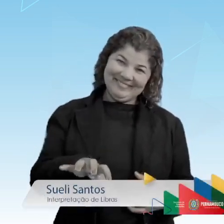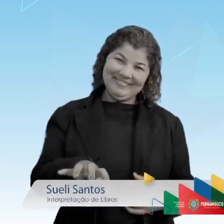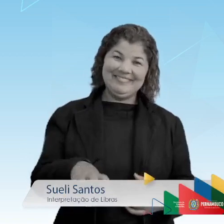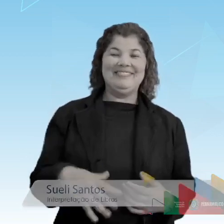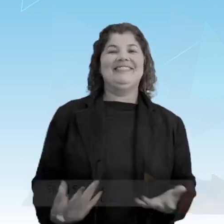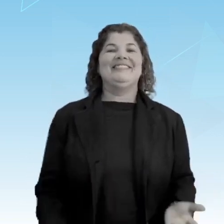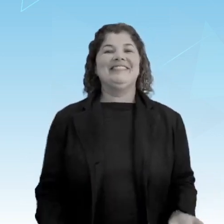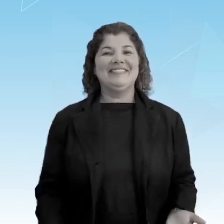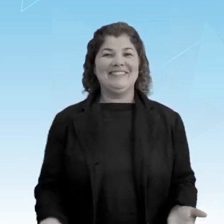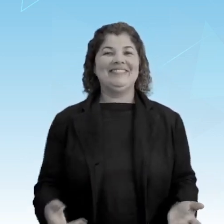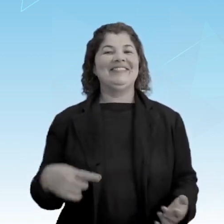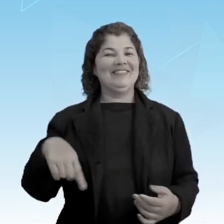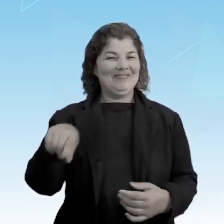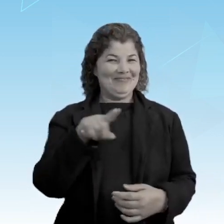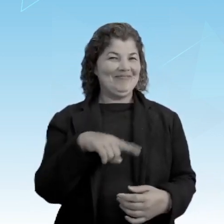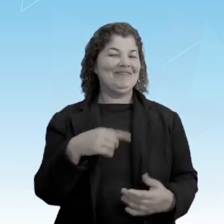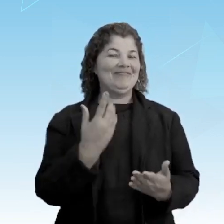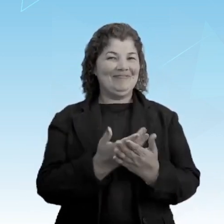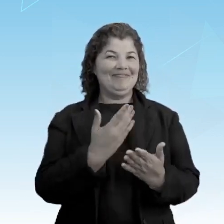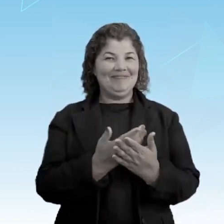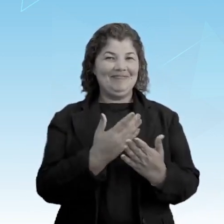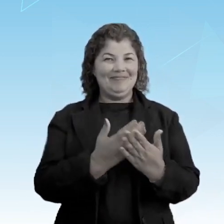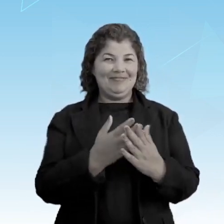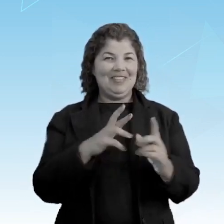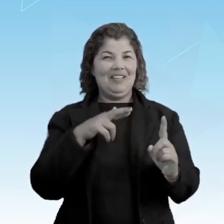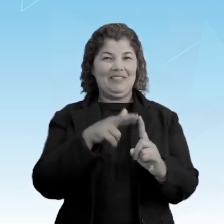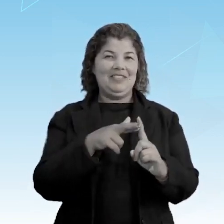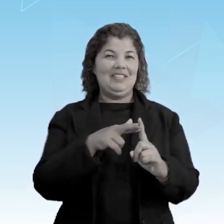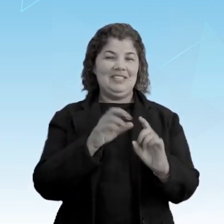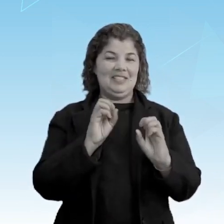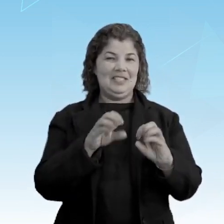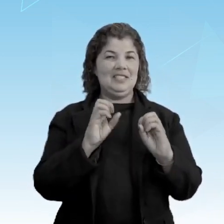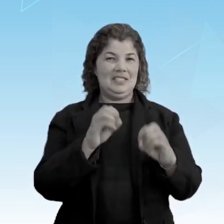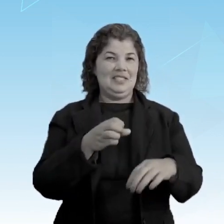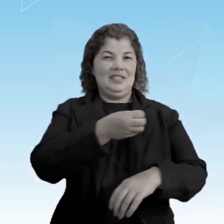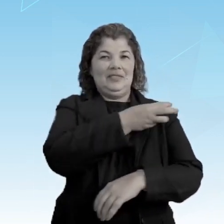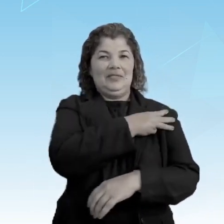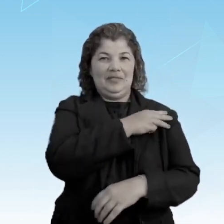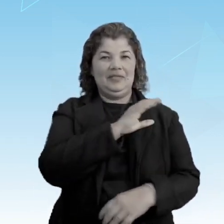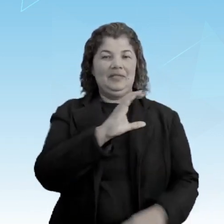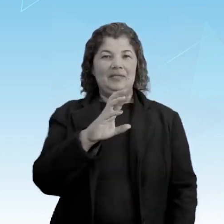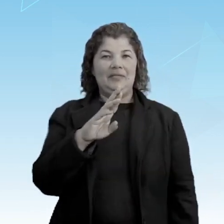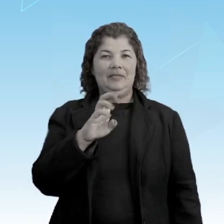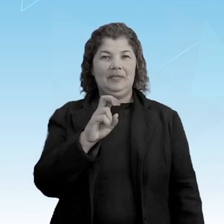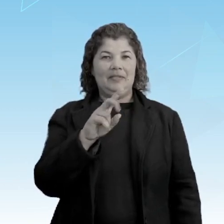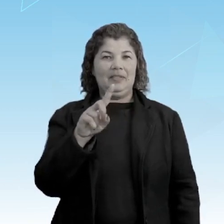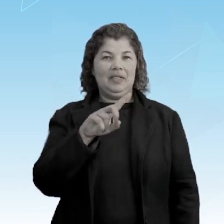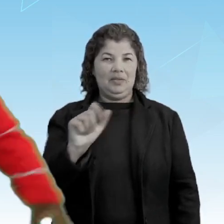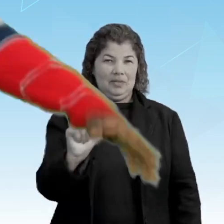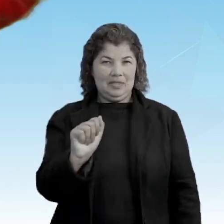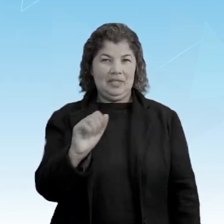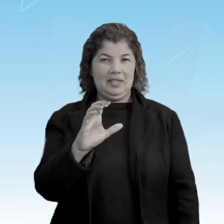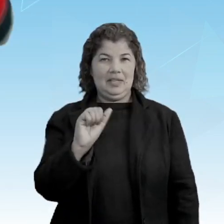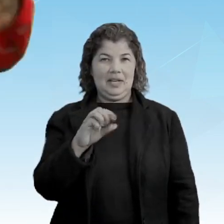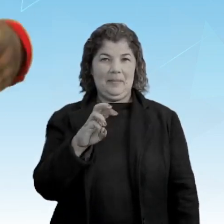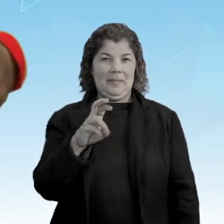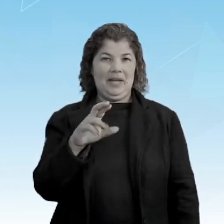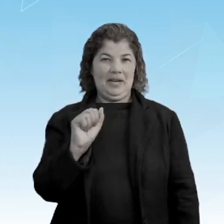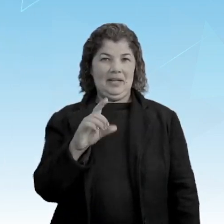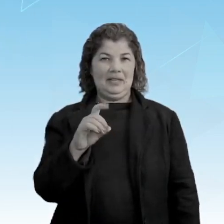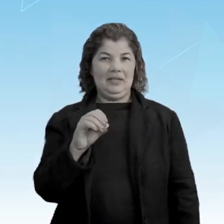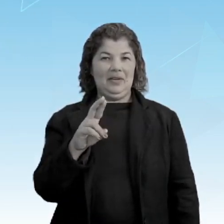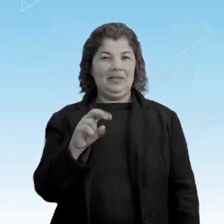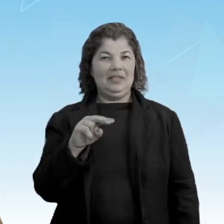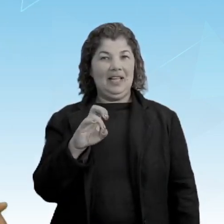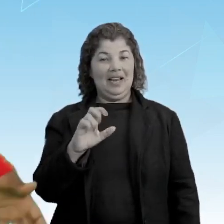queres? Isso da Escola de Referência de Ensino Fundamental Creus a Câmara do Ornelas. Mais uma vez com